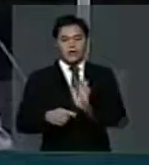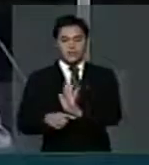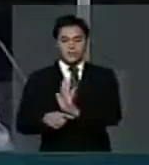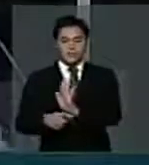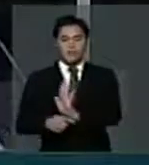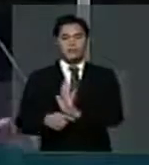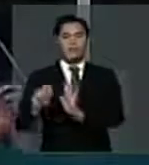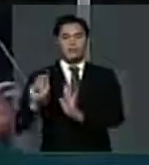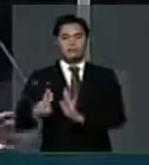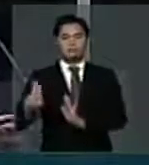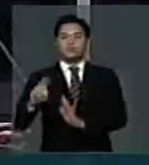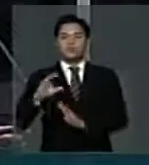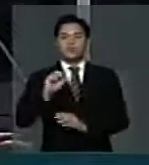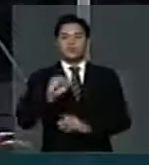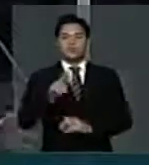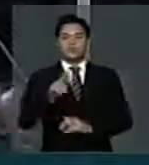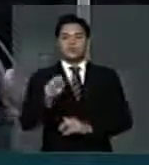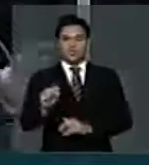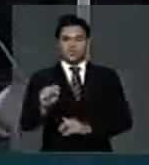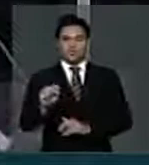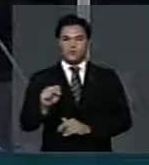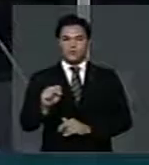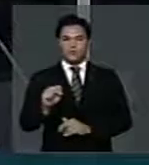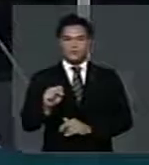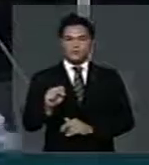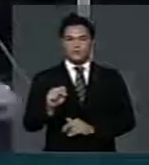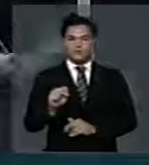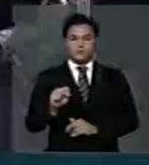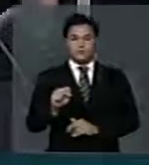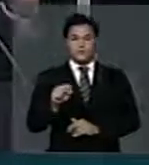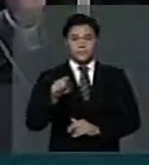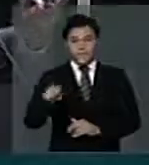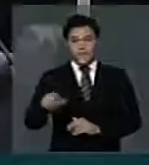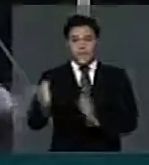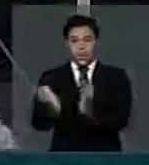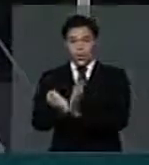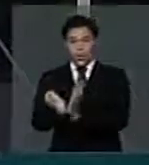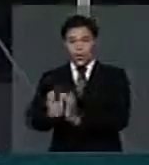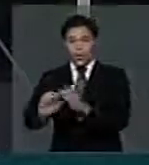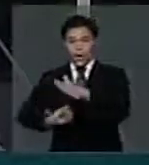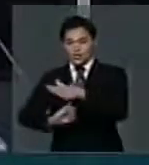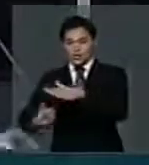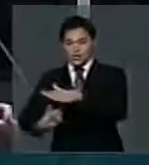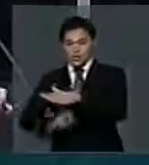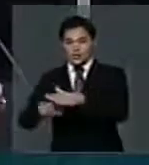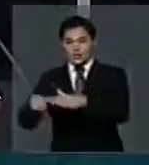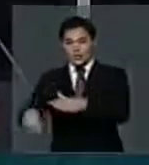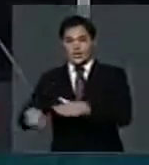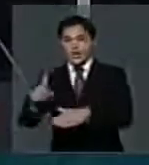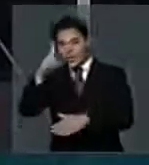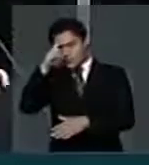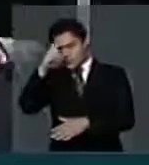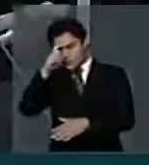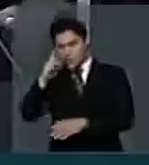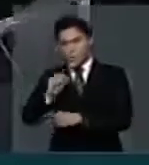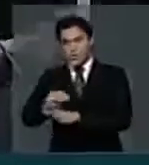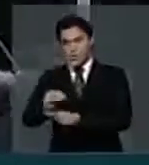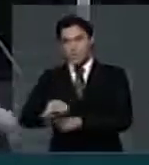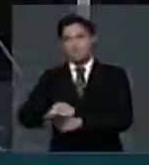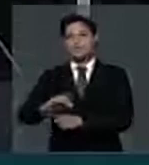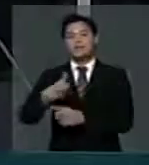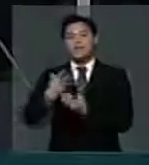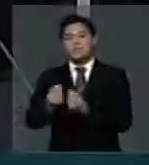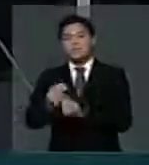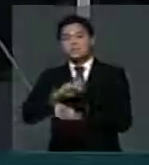SUS. Neste momento, senhor presidente, o GAC atende 500 crianças e adolescentes com câncer, de 39